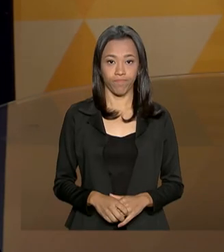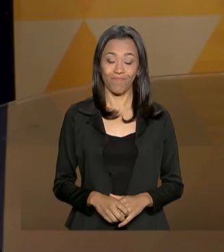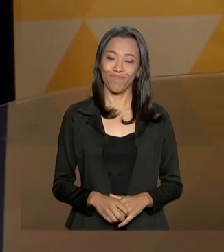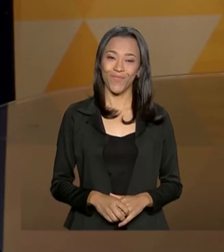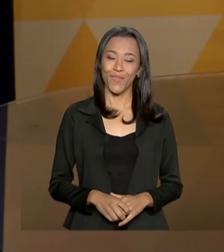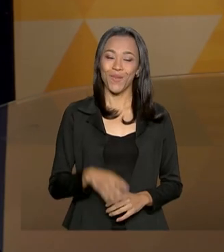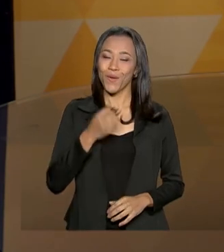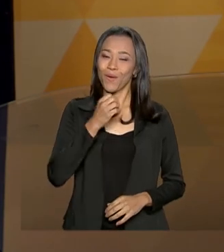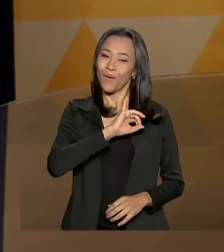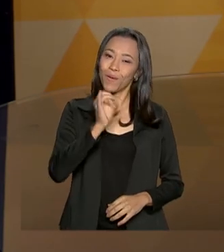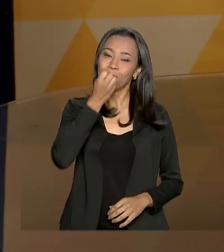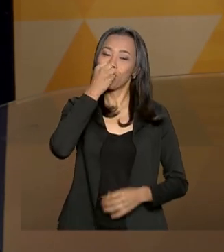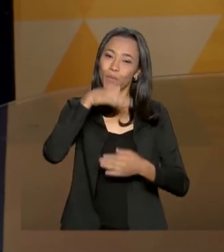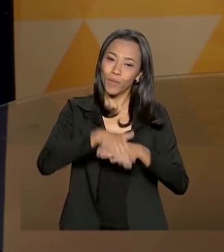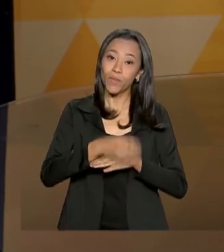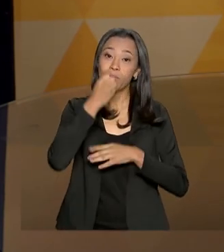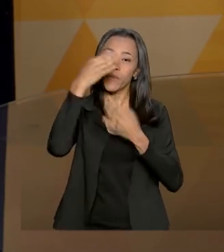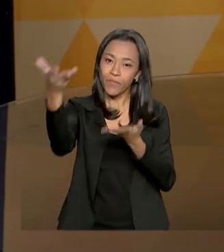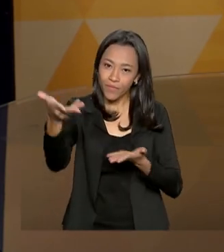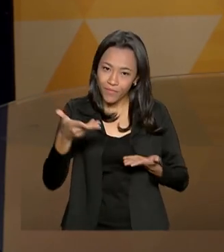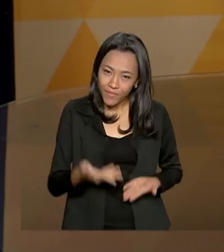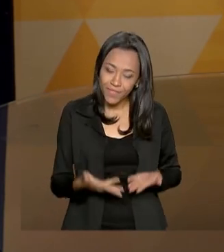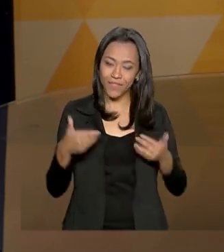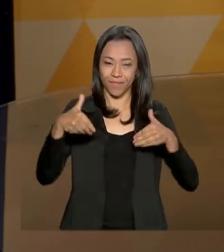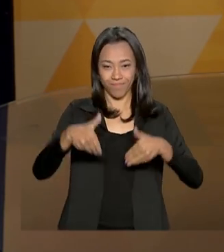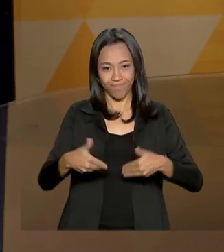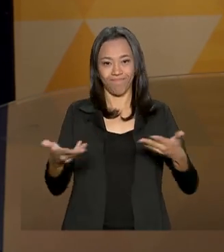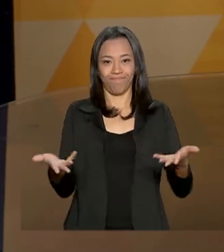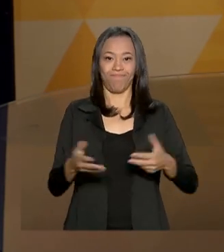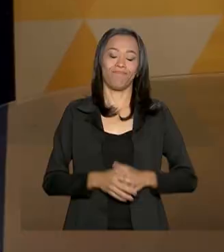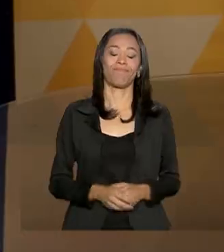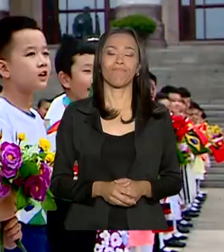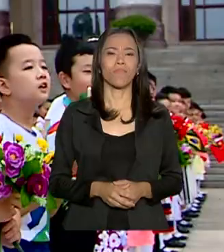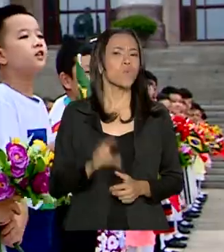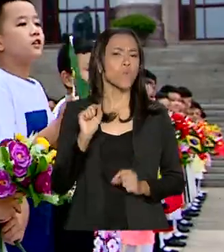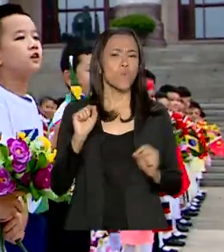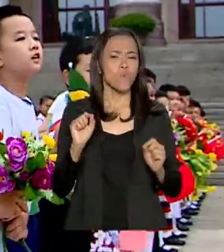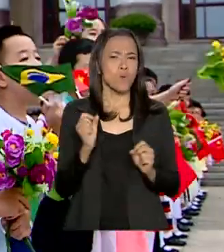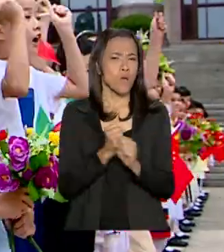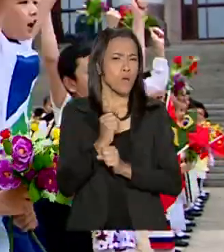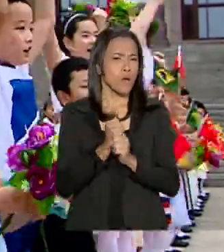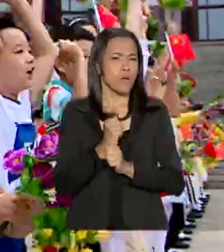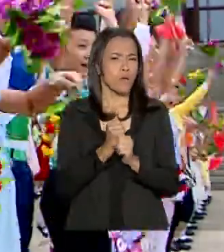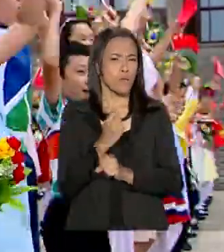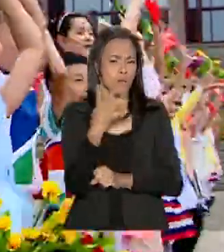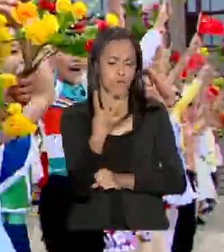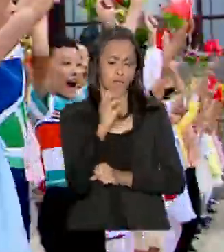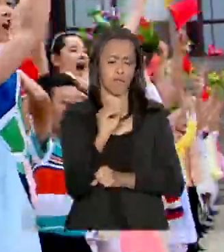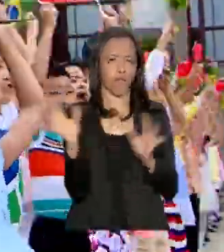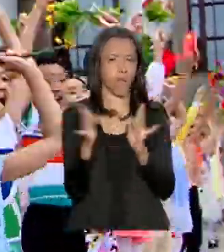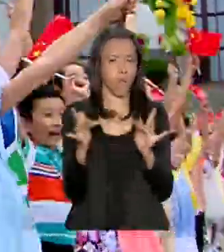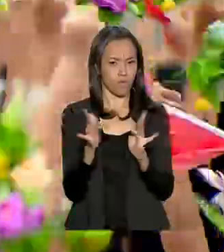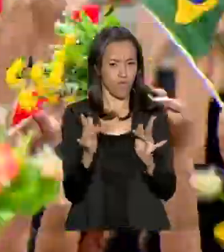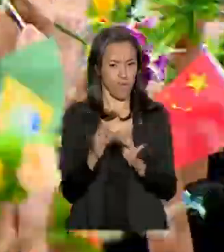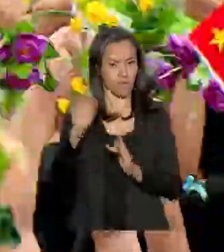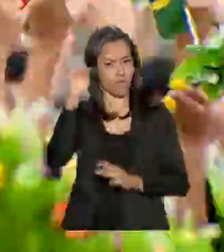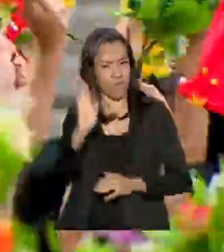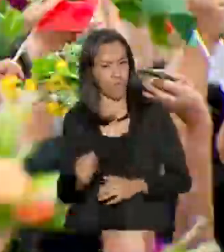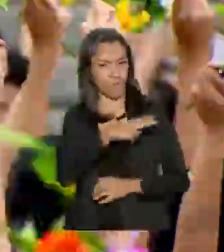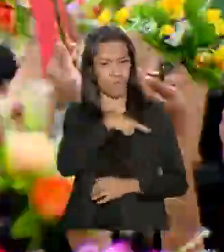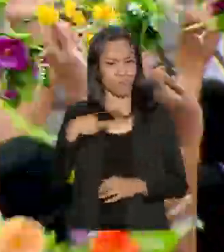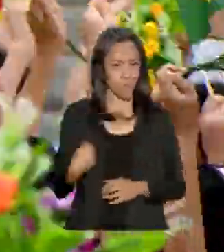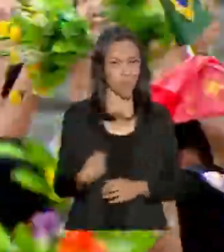Olá, boa noite e seja bem-vindo ao Brasil em Pauta. Uma relação que já dura mais de 40 anos e que está em constante